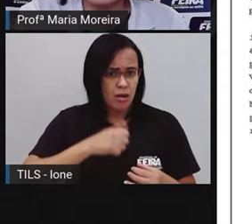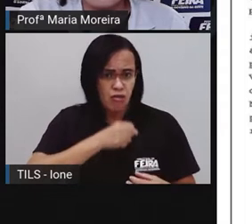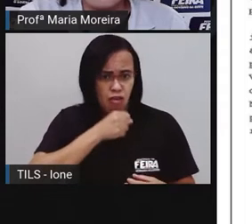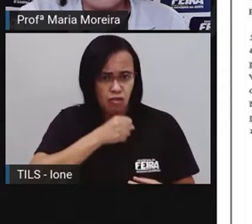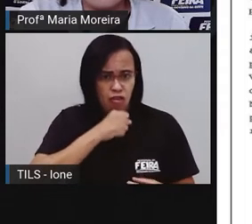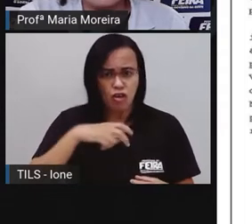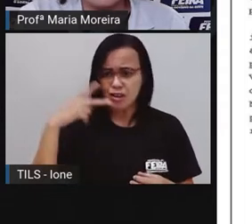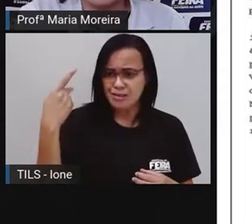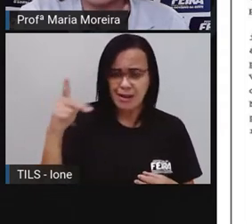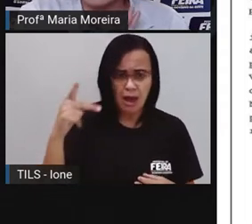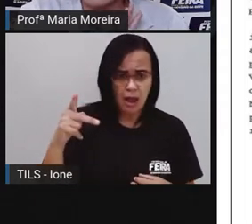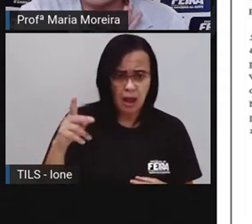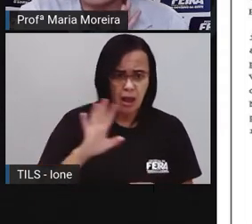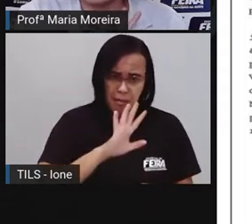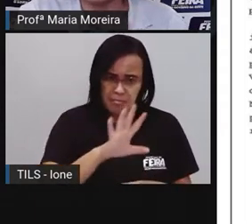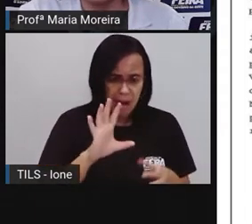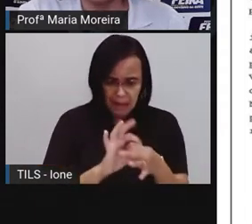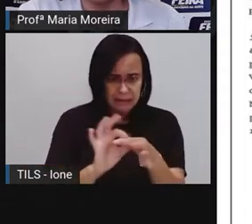sem a sua permissão.